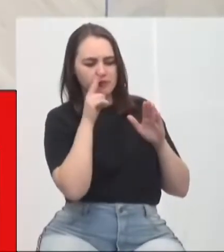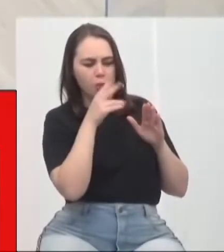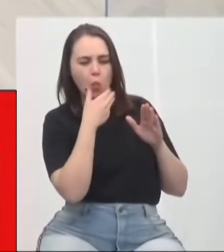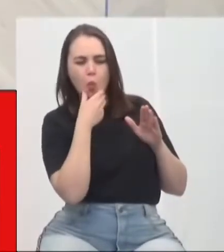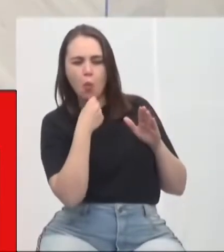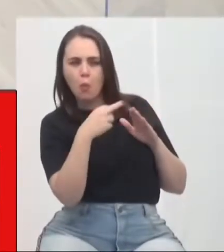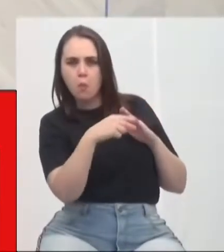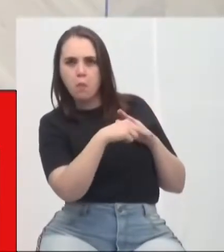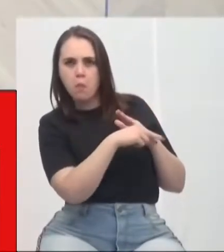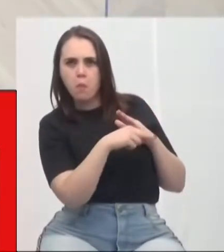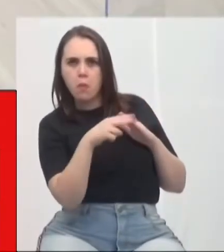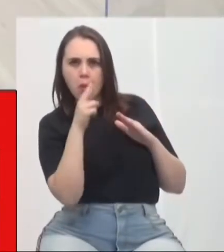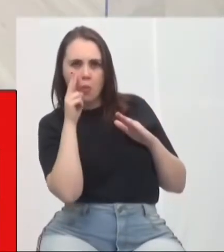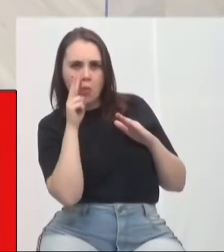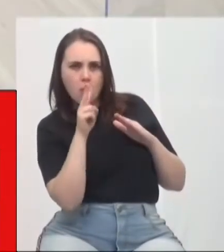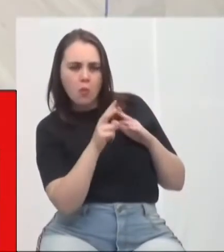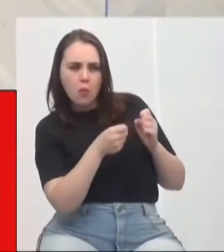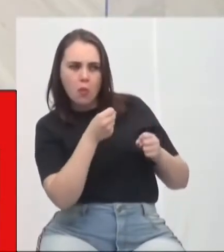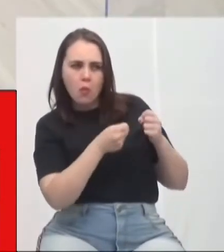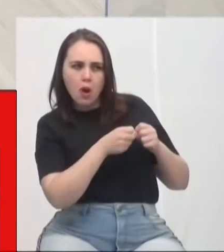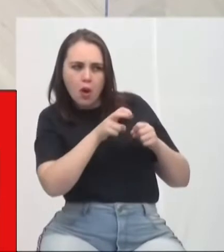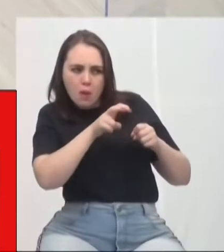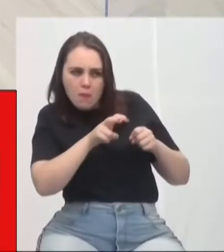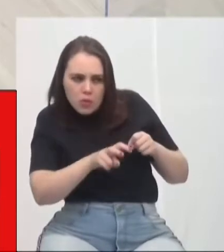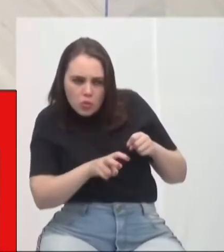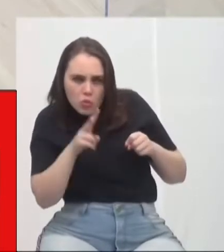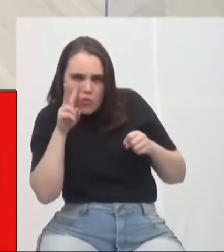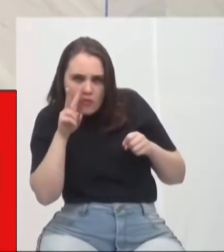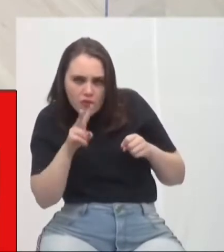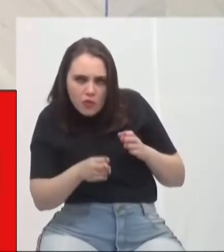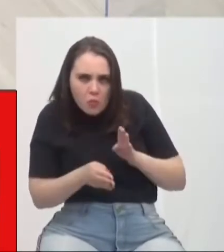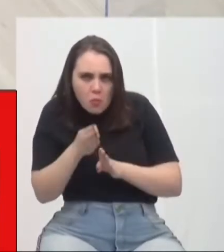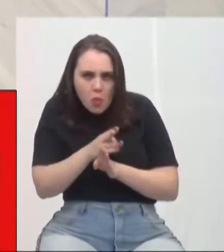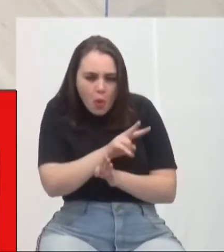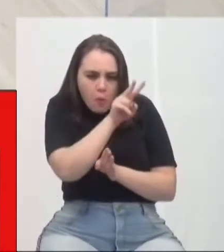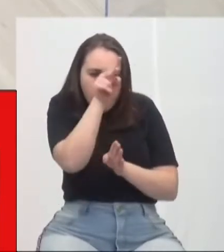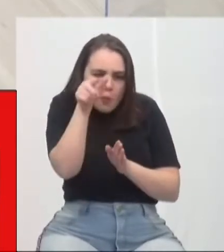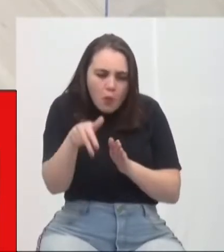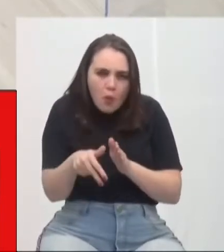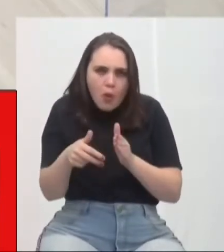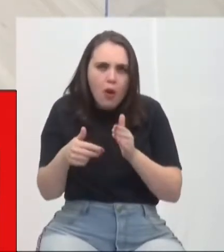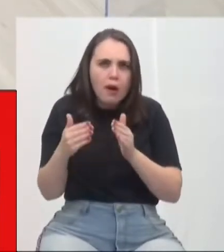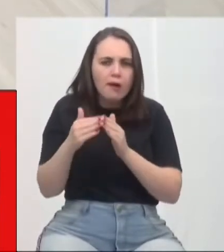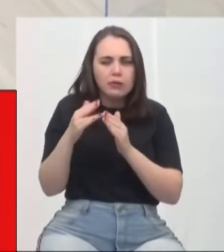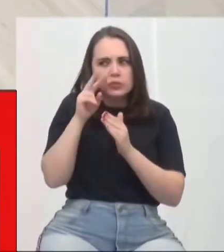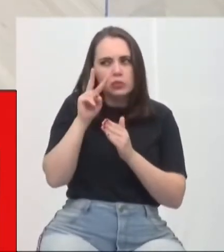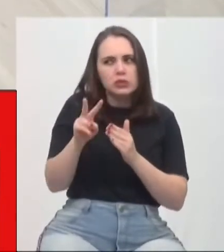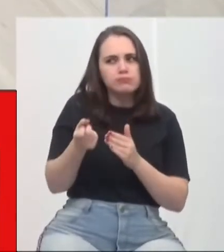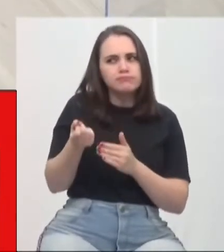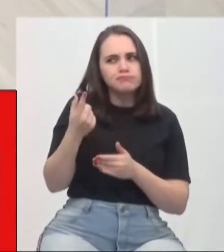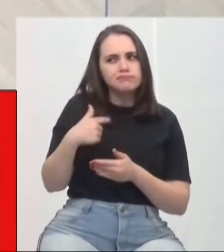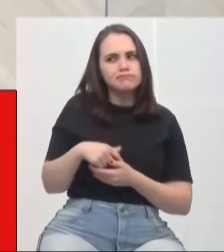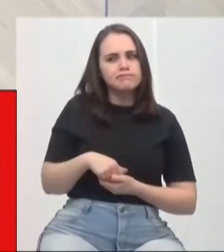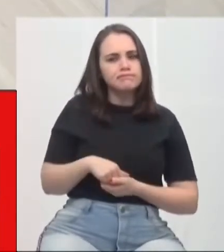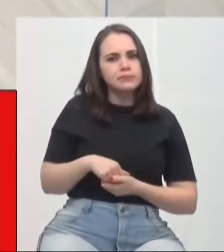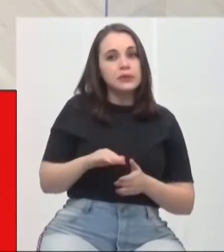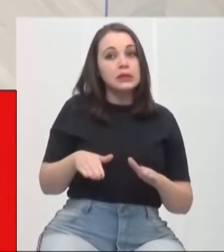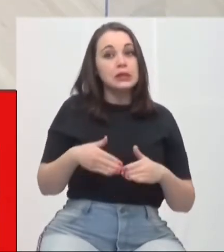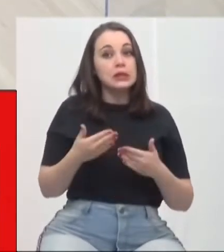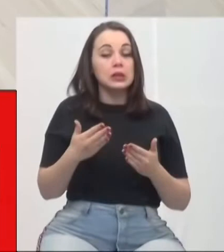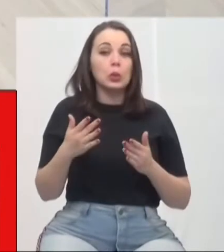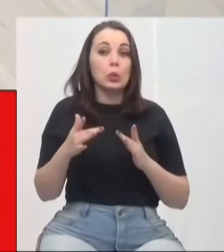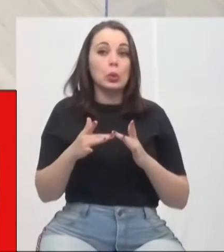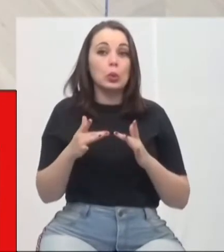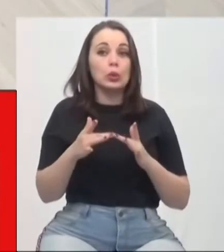Ele ainda se abaixou ao lado do carro e pulou o muro de uma residência. Achei a atitude suspeita. Com isso, entrei em